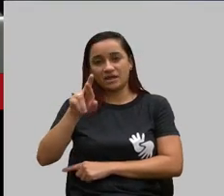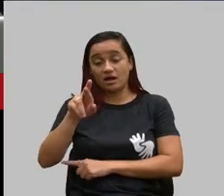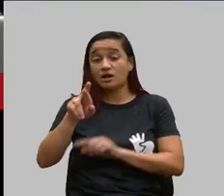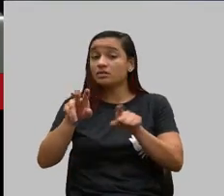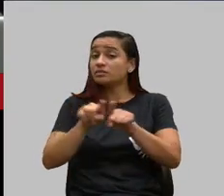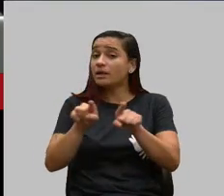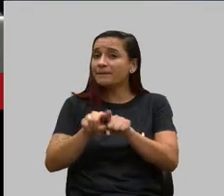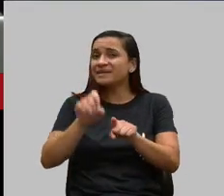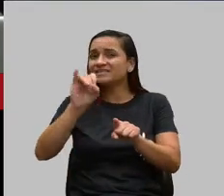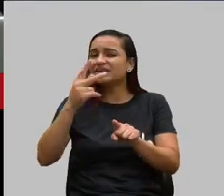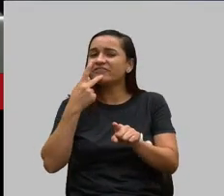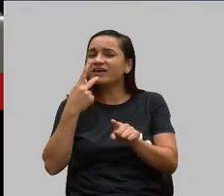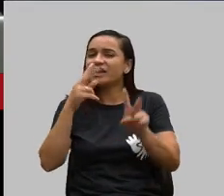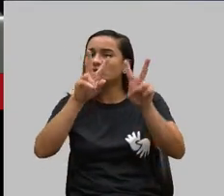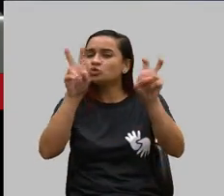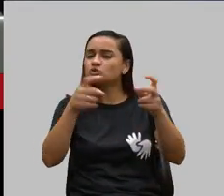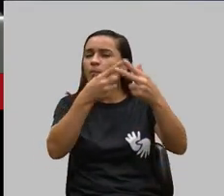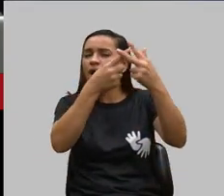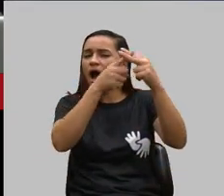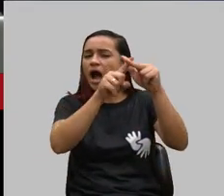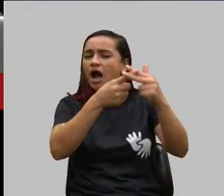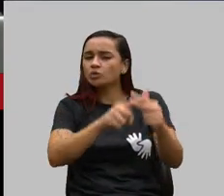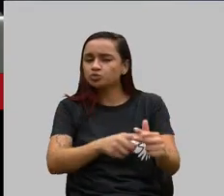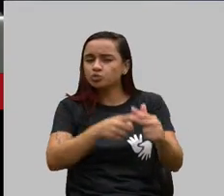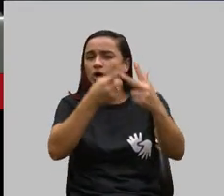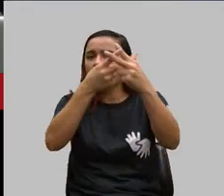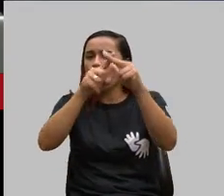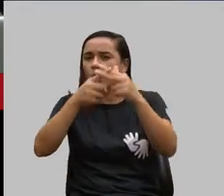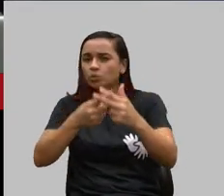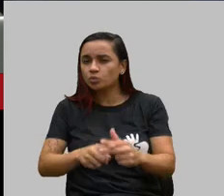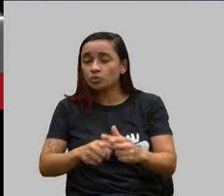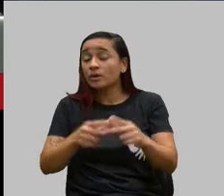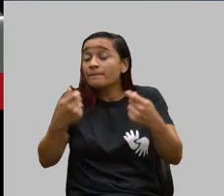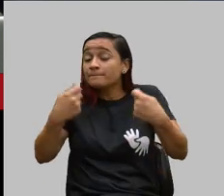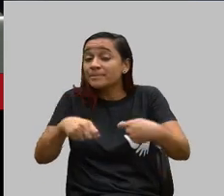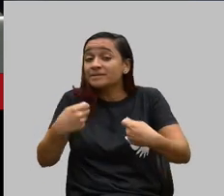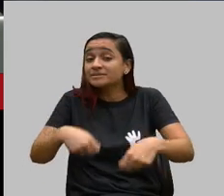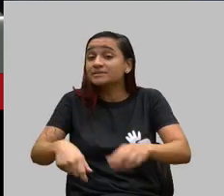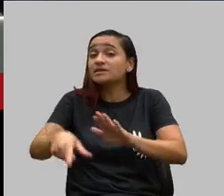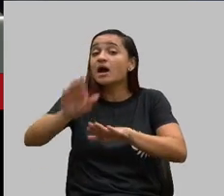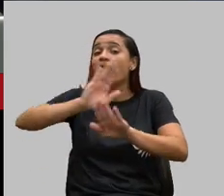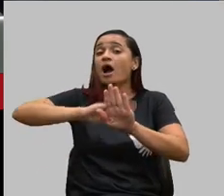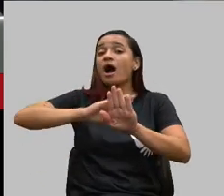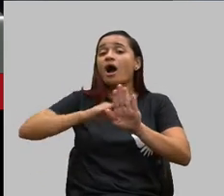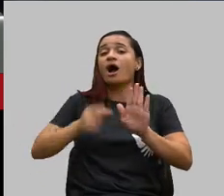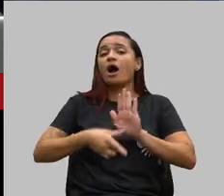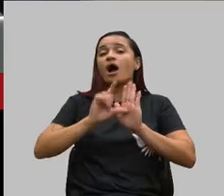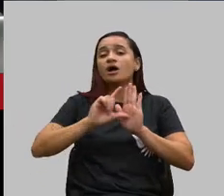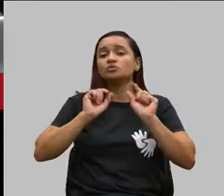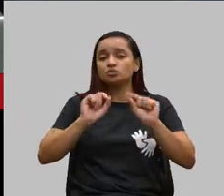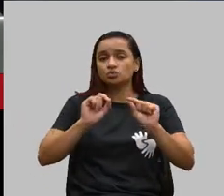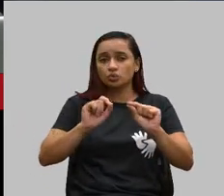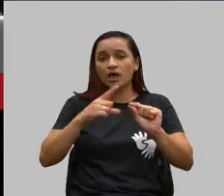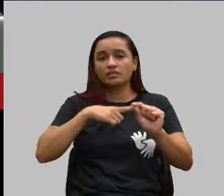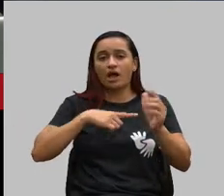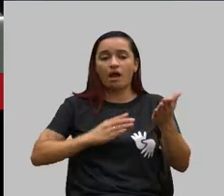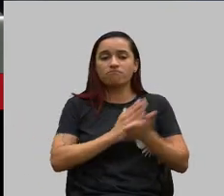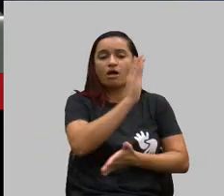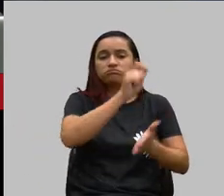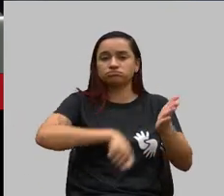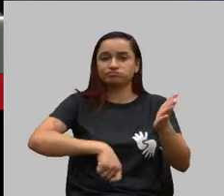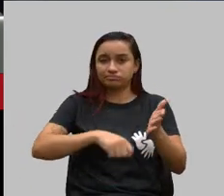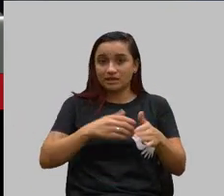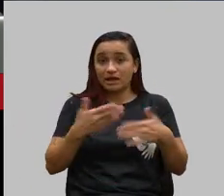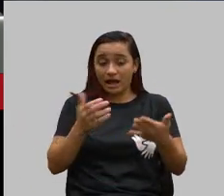para passar por esses reajustes, você precisa realmente ter aprovação da ANS. E quando, na outra parte,